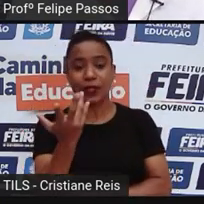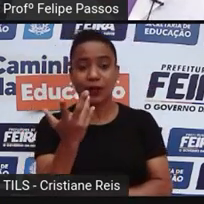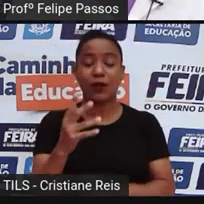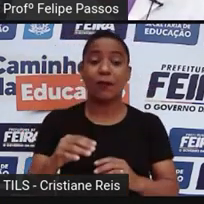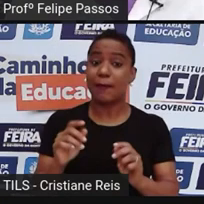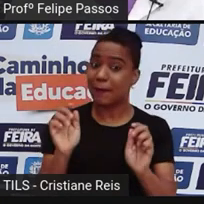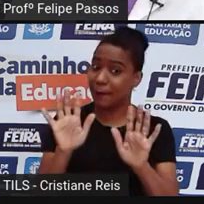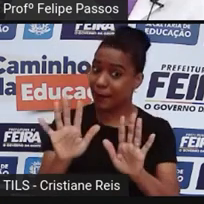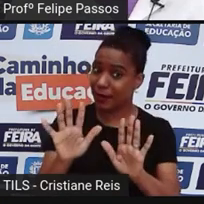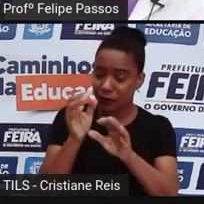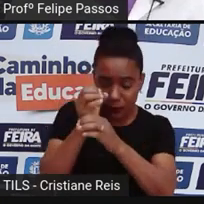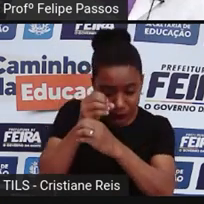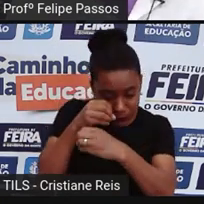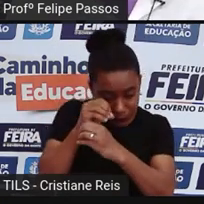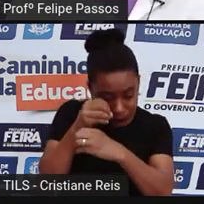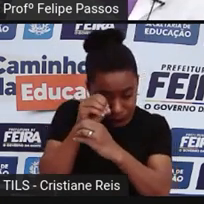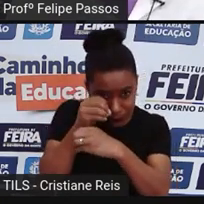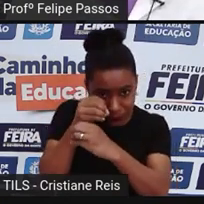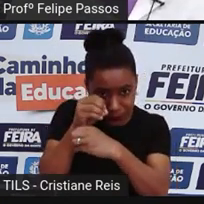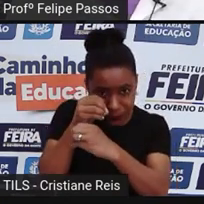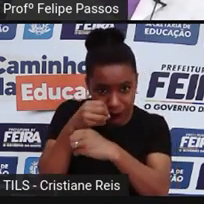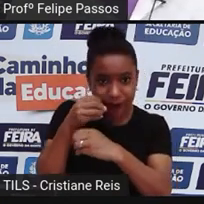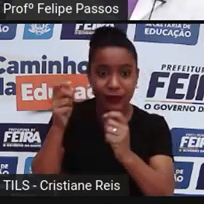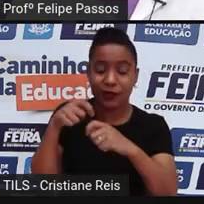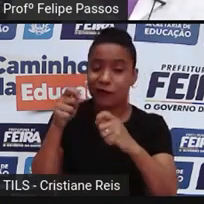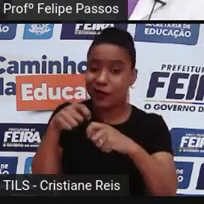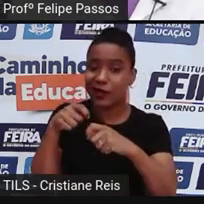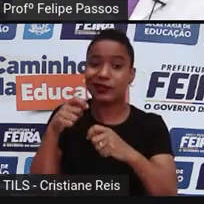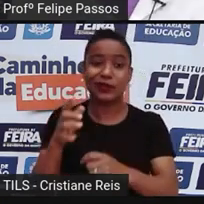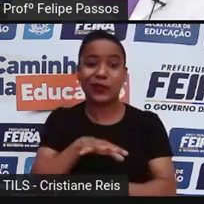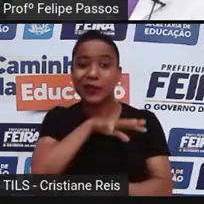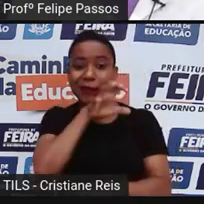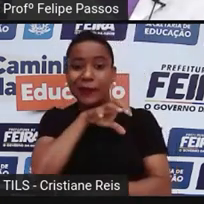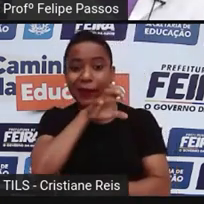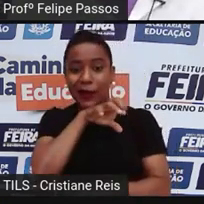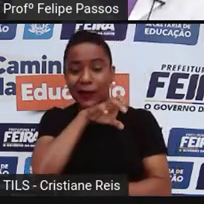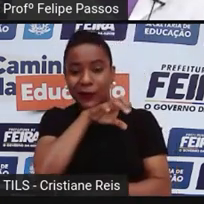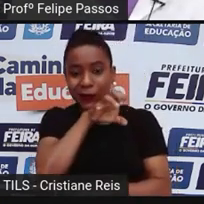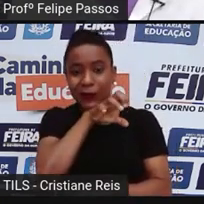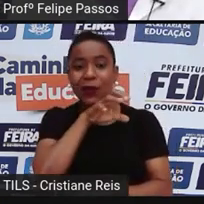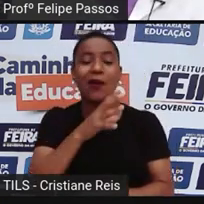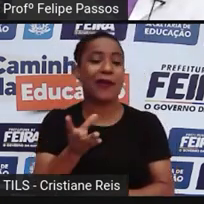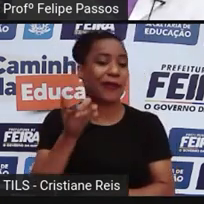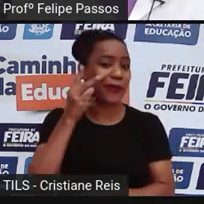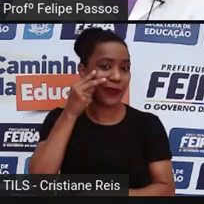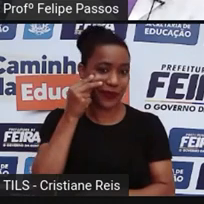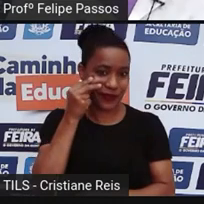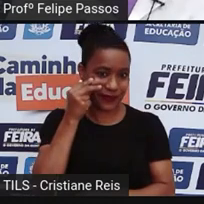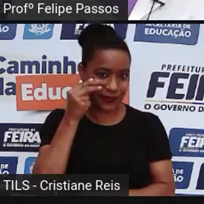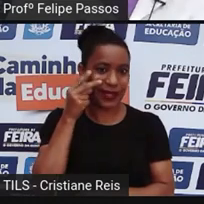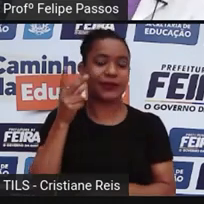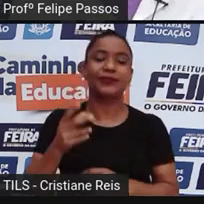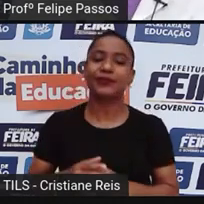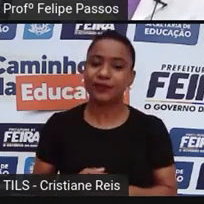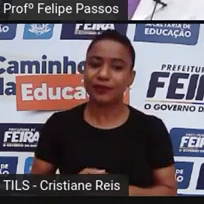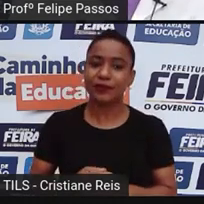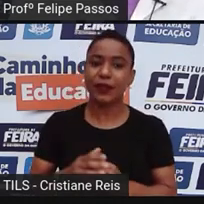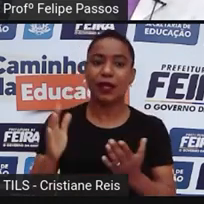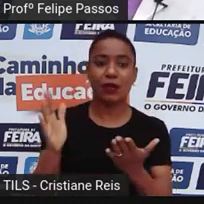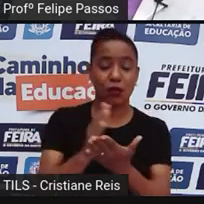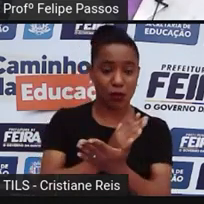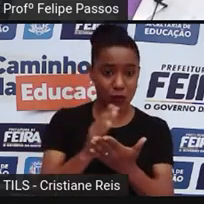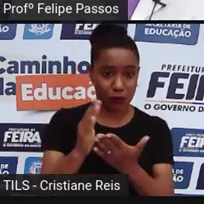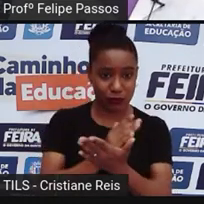indivíduos grandes, mamíferos principalmente. Aí entra a polêmica. Por quê? Com indivíduos menores,